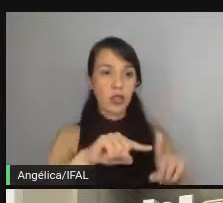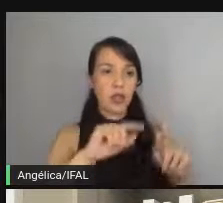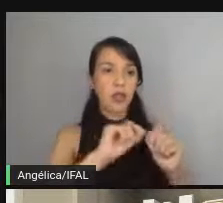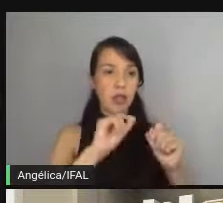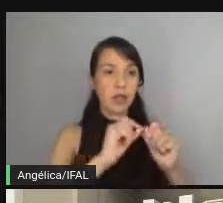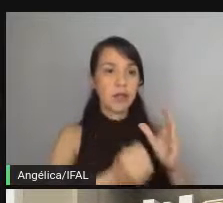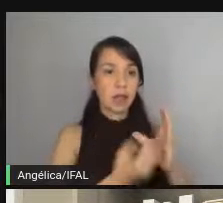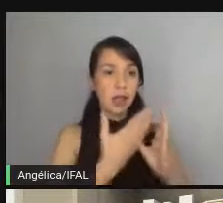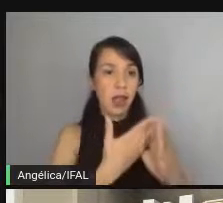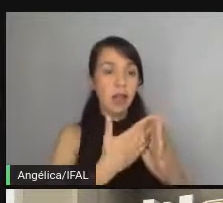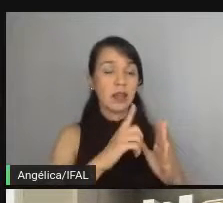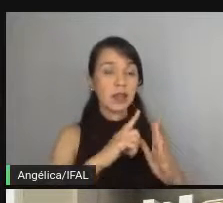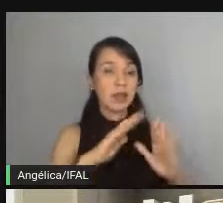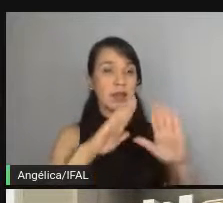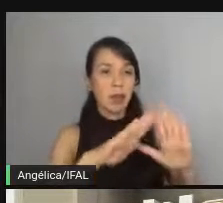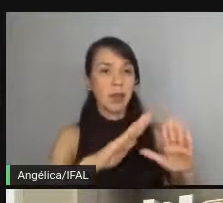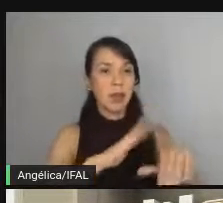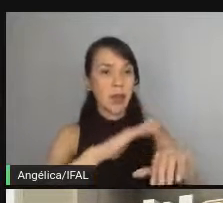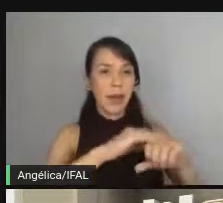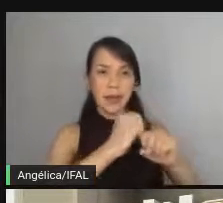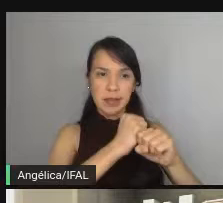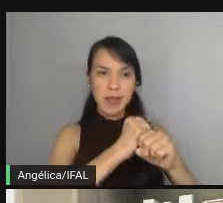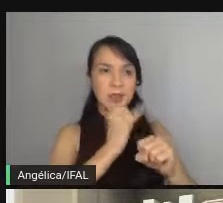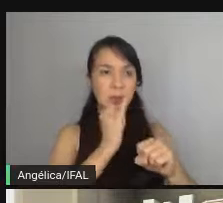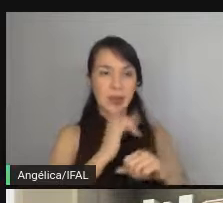e tendo que manter ele por mais tempo.